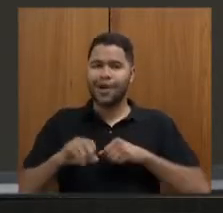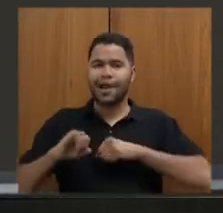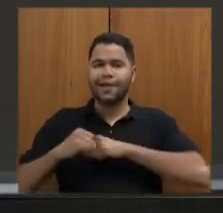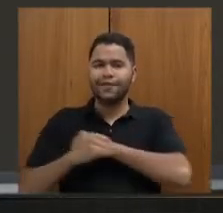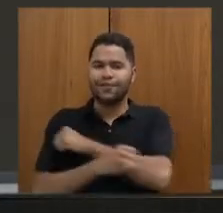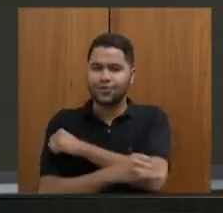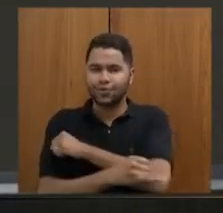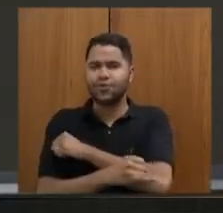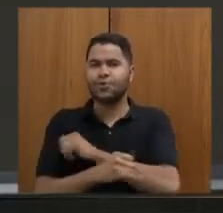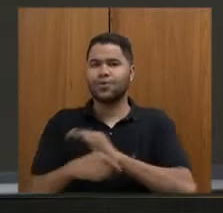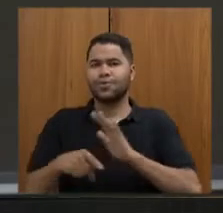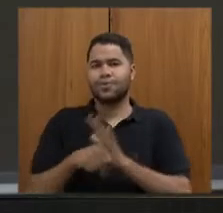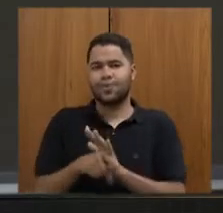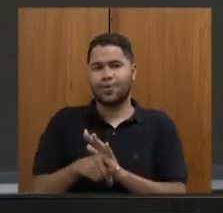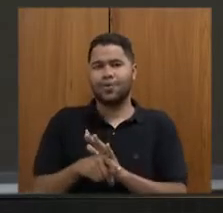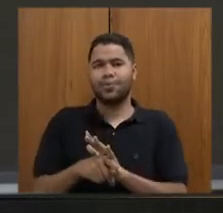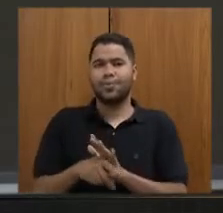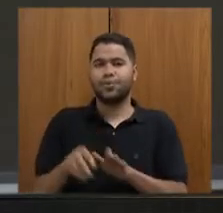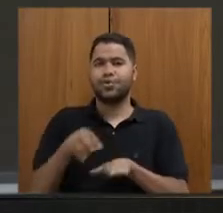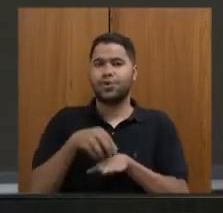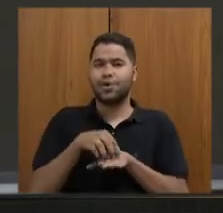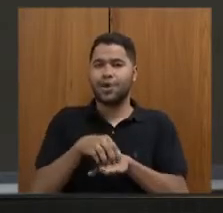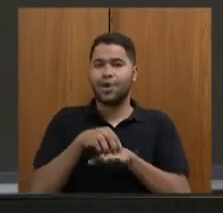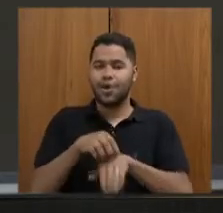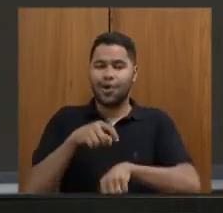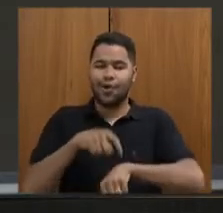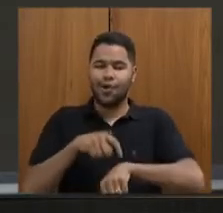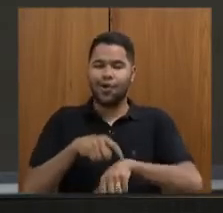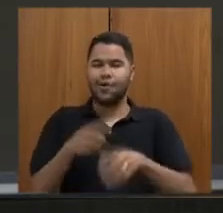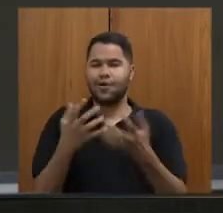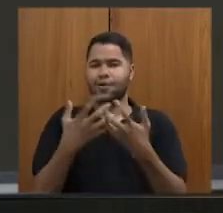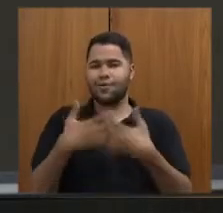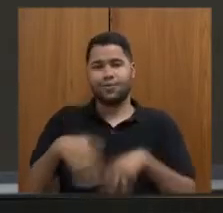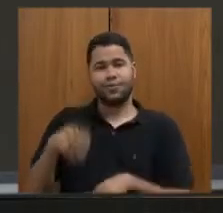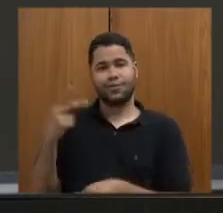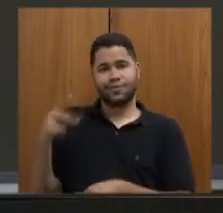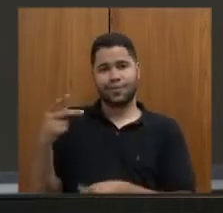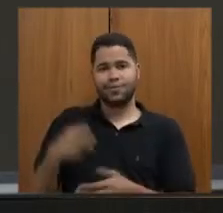transporte por conta dos horários de funcionamento deles.